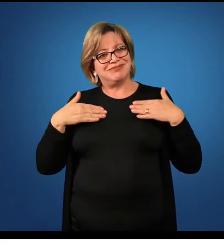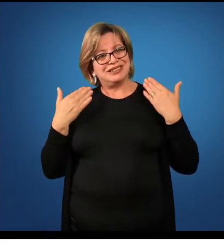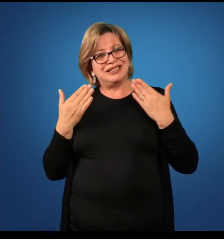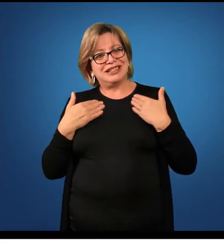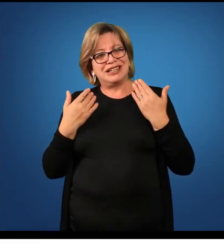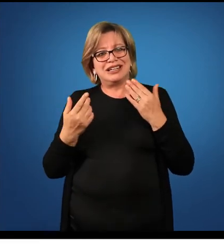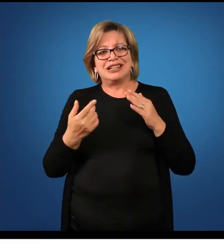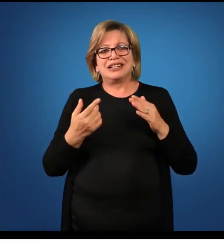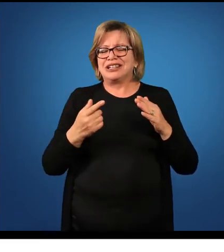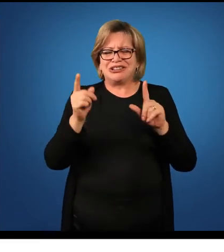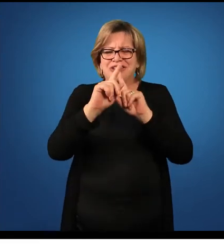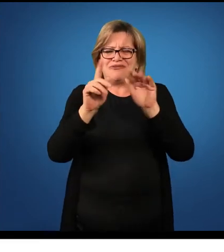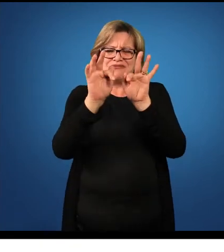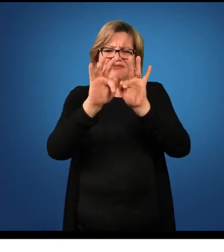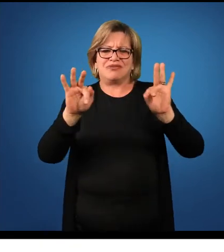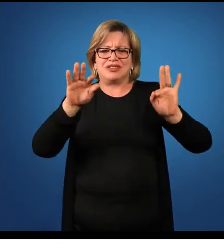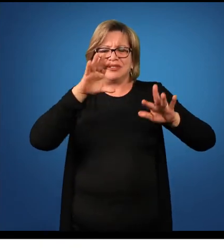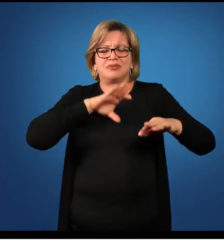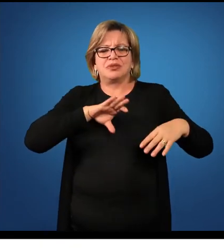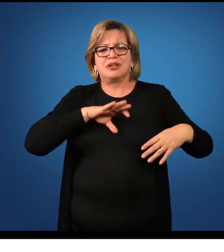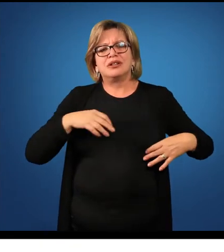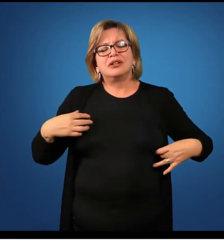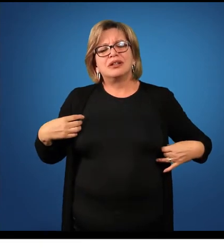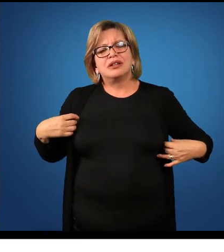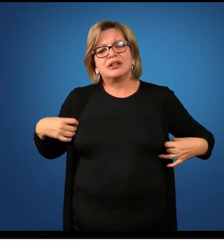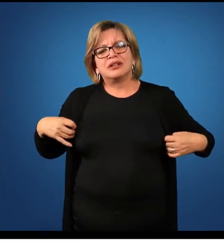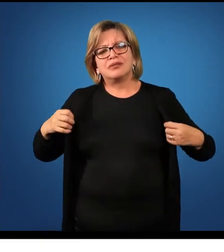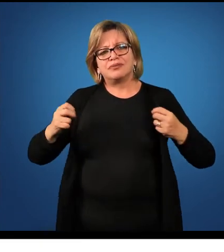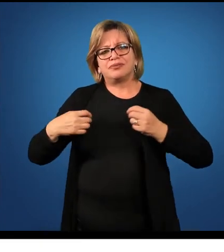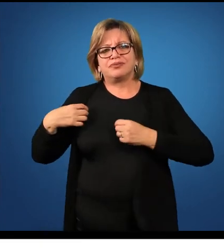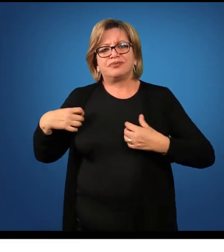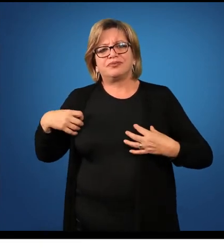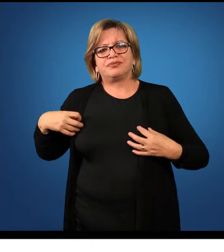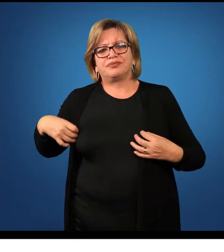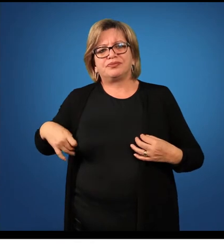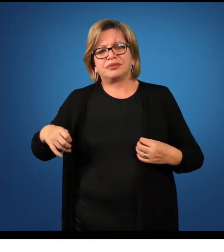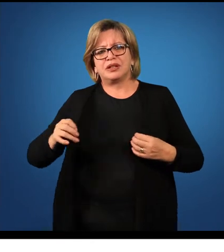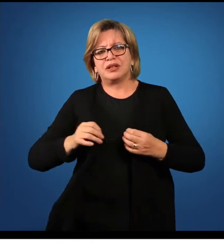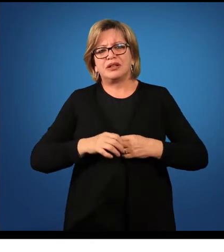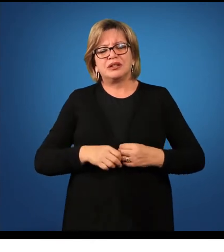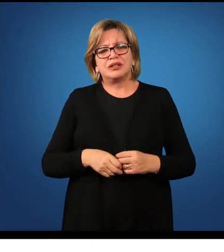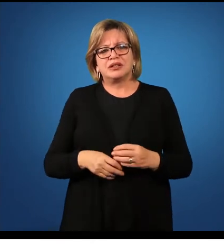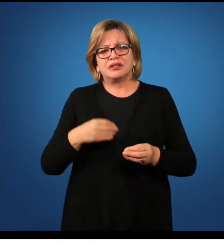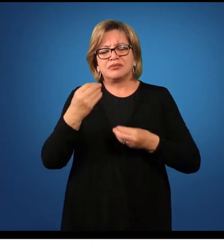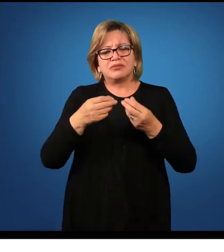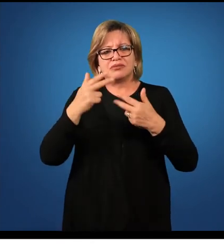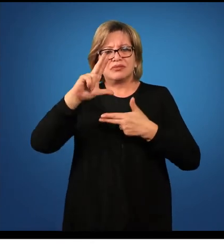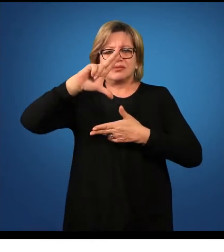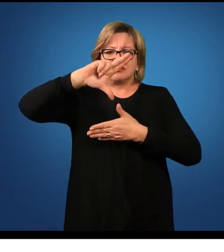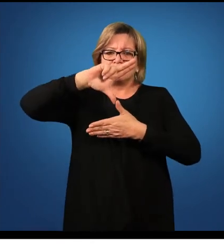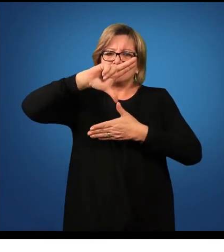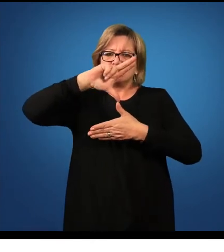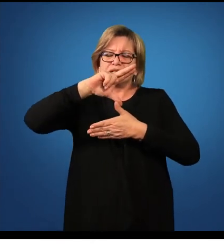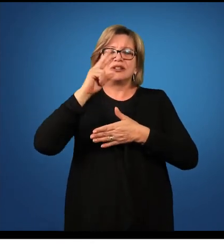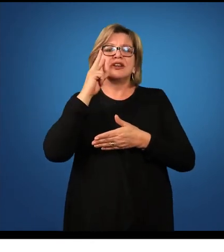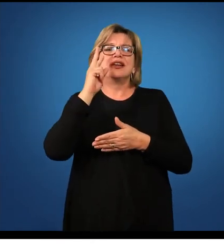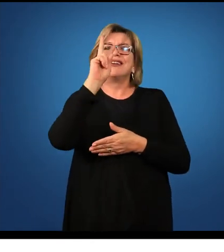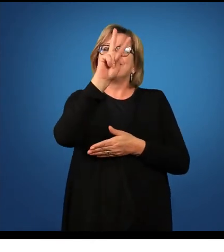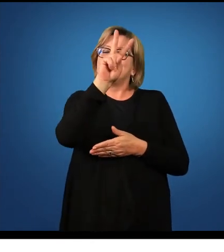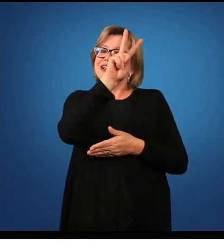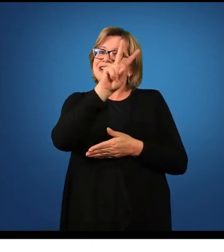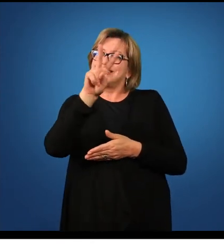frase toda aqui em português, as crianças leram o livro com alegria. Então, no latim, pueri,